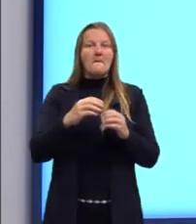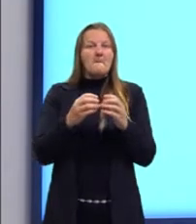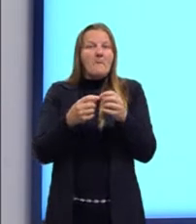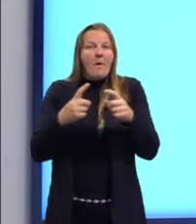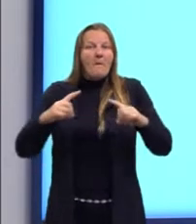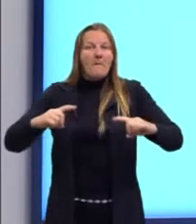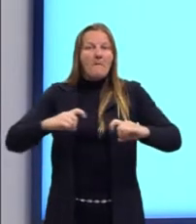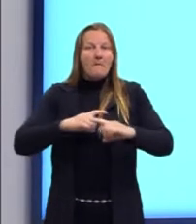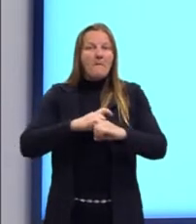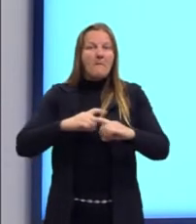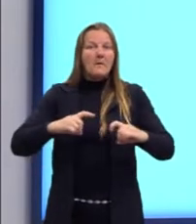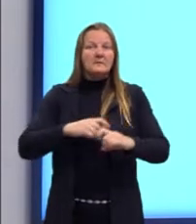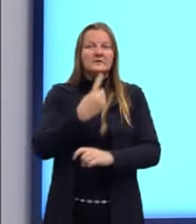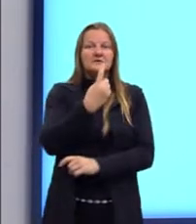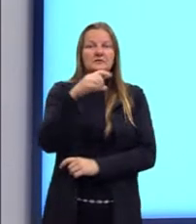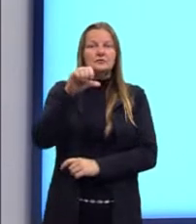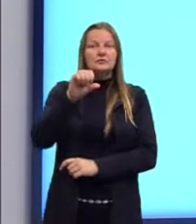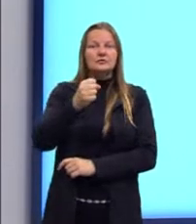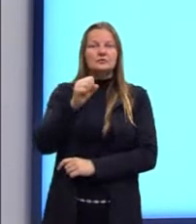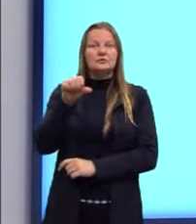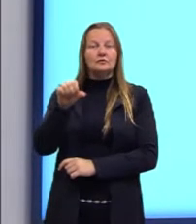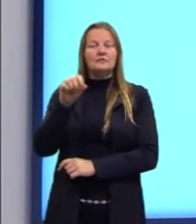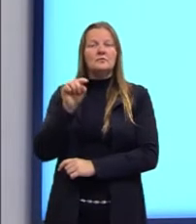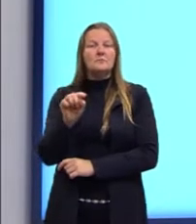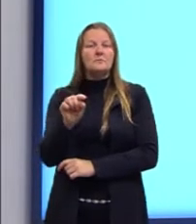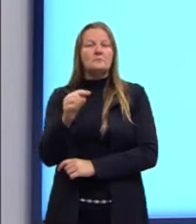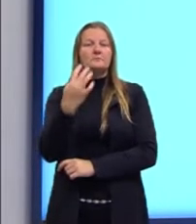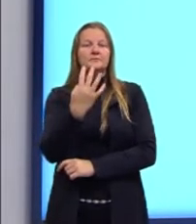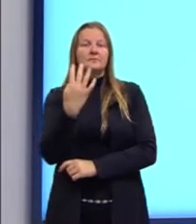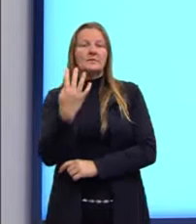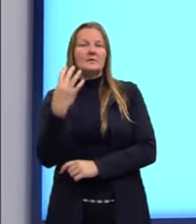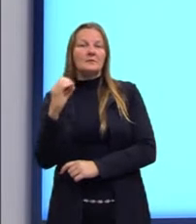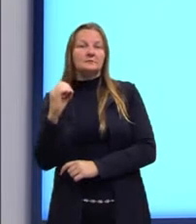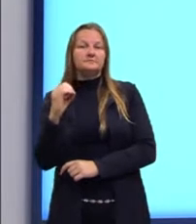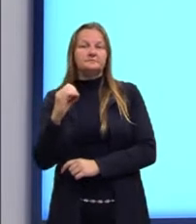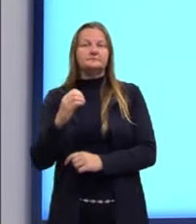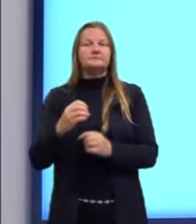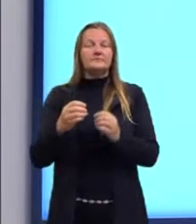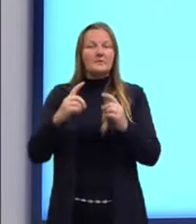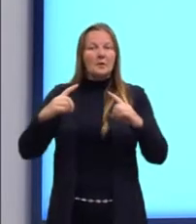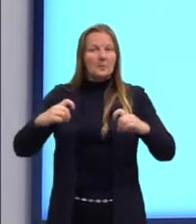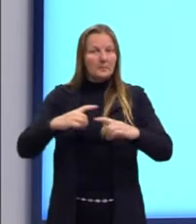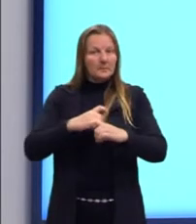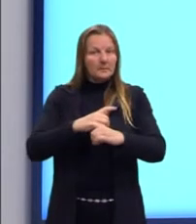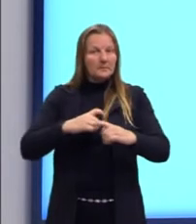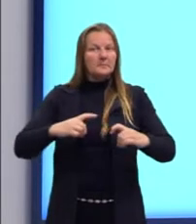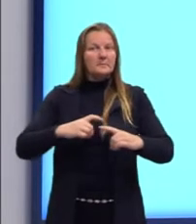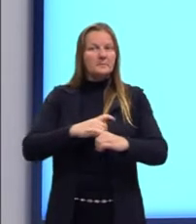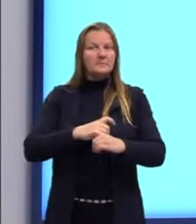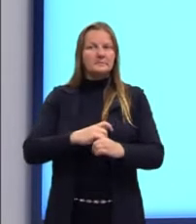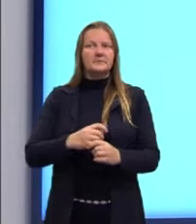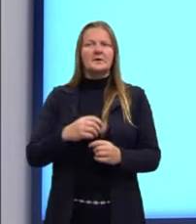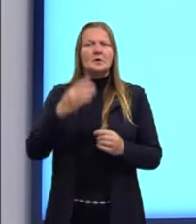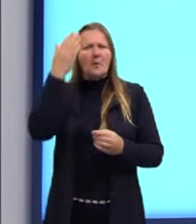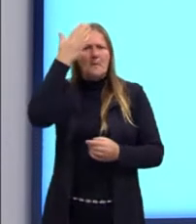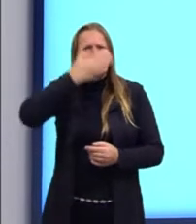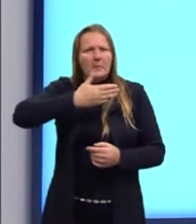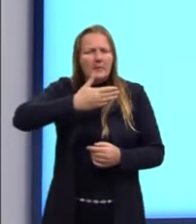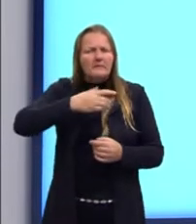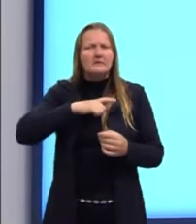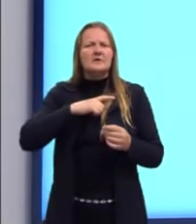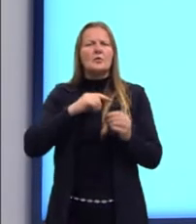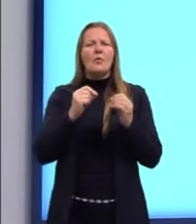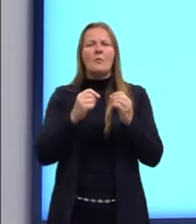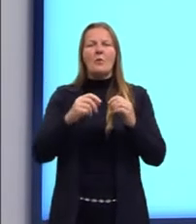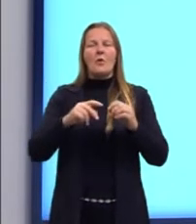189.440 da citada bactéria. Constatou-se assim que